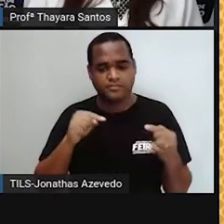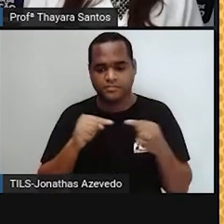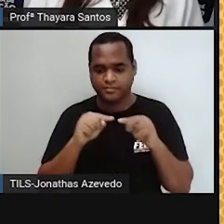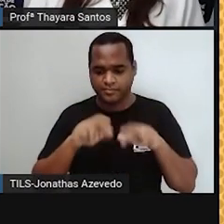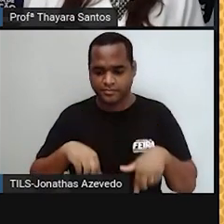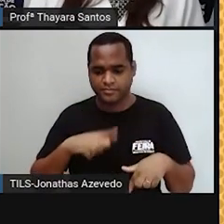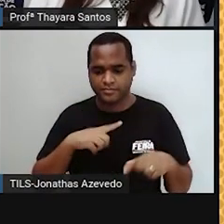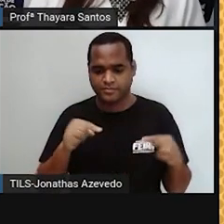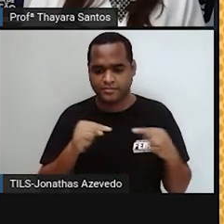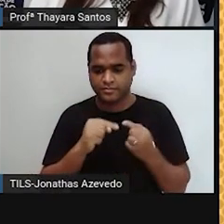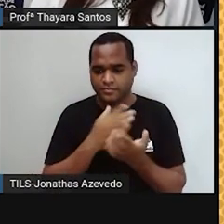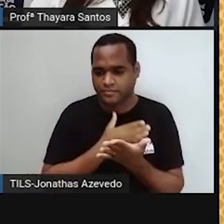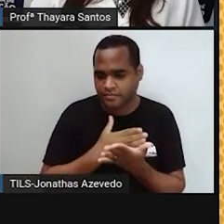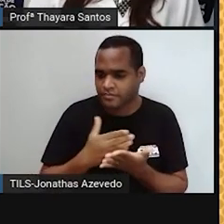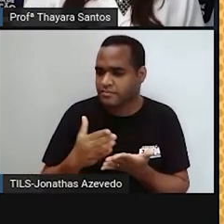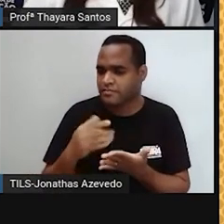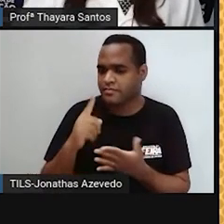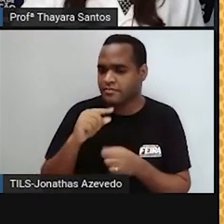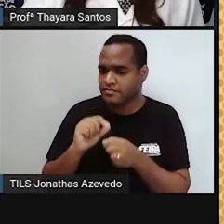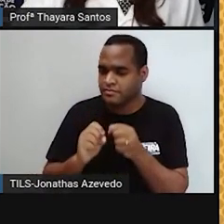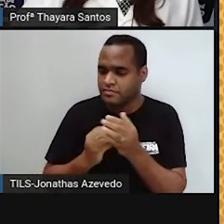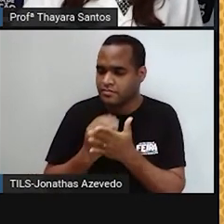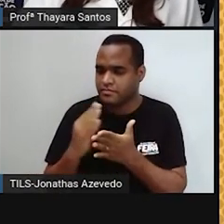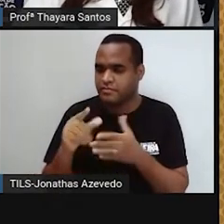ficamos aqui falando sobre o sistema reprodutor.